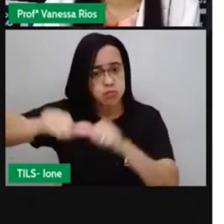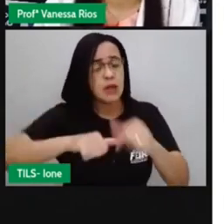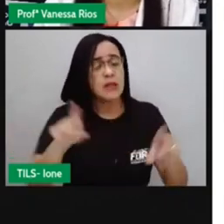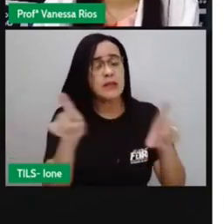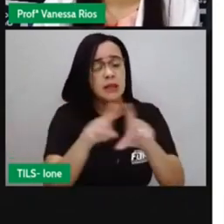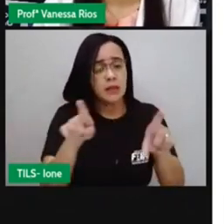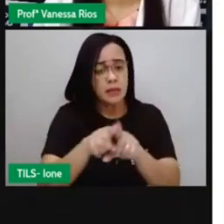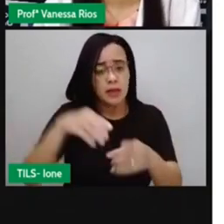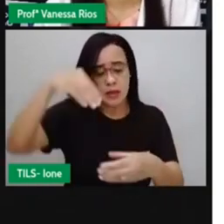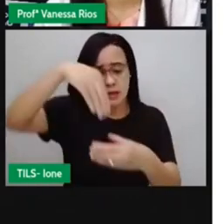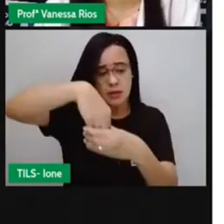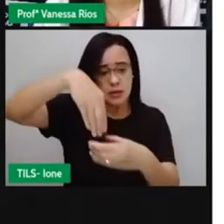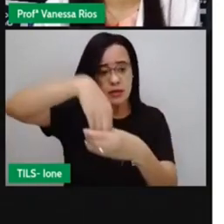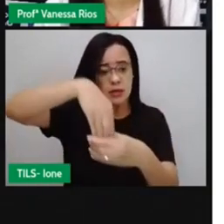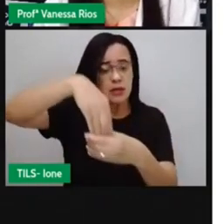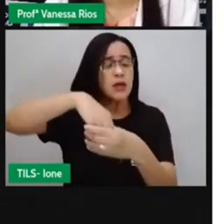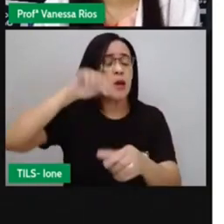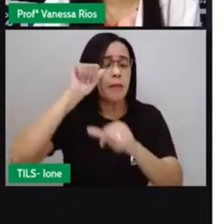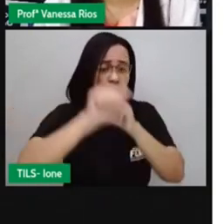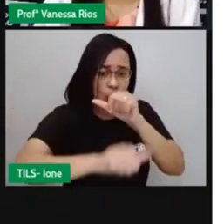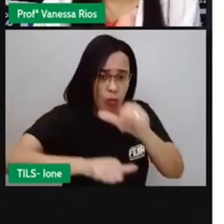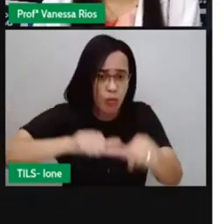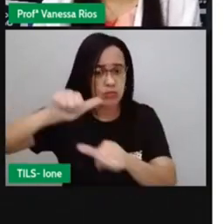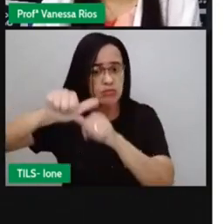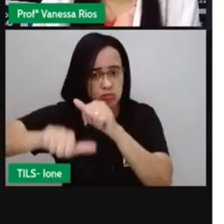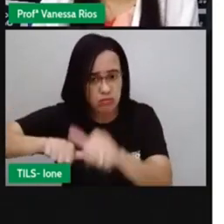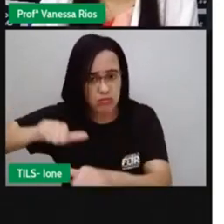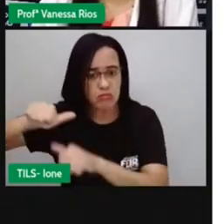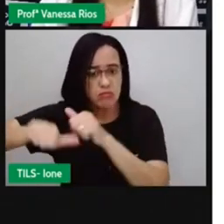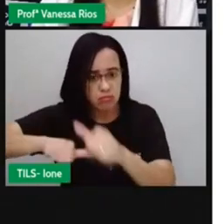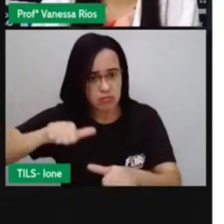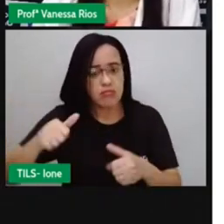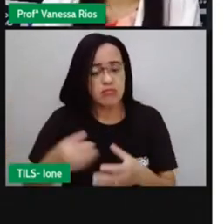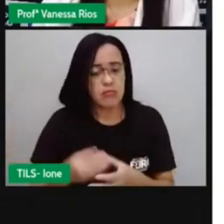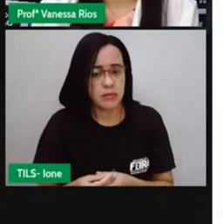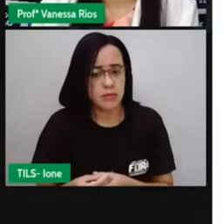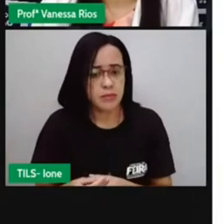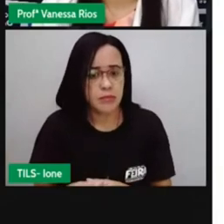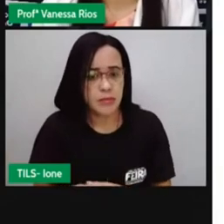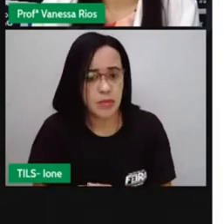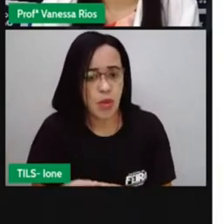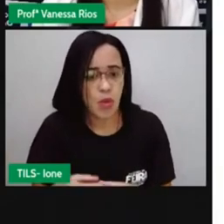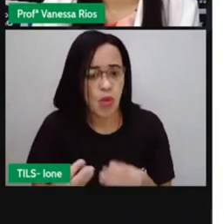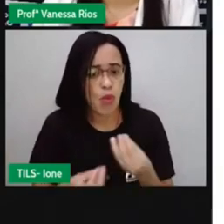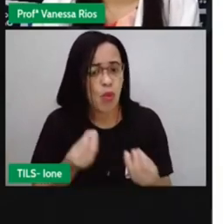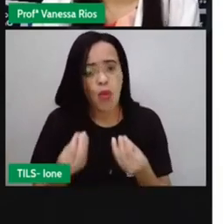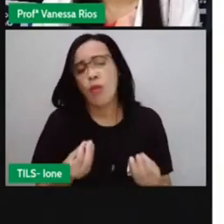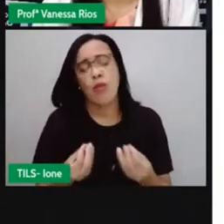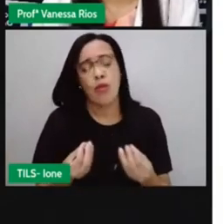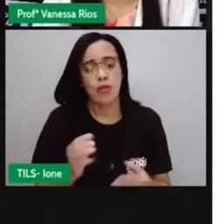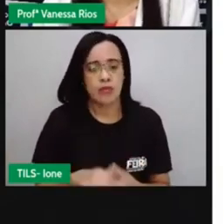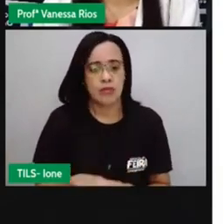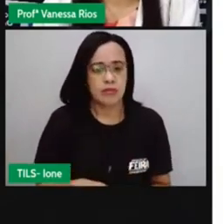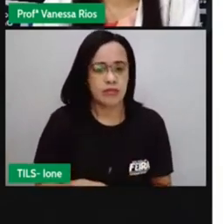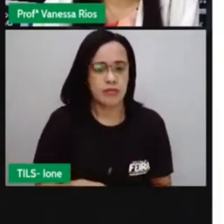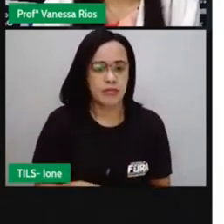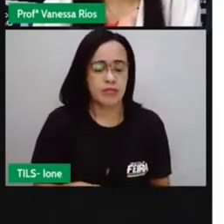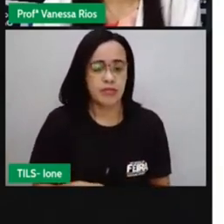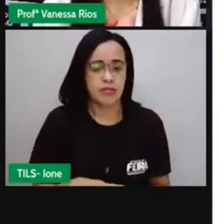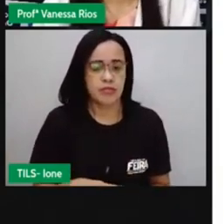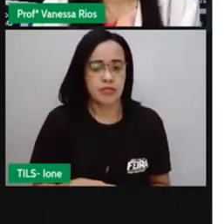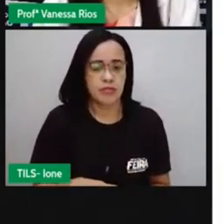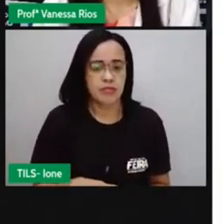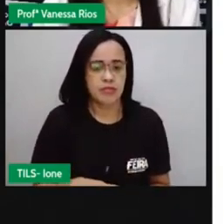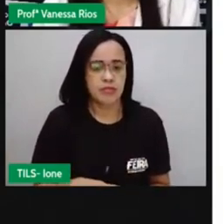abandonado e foi estabelecido o sufragio universal masculino para homens com mais de 21 anos.